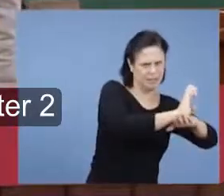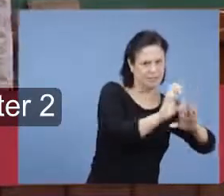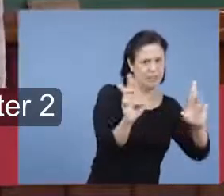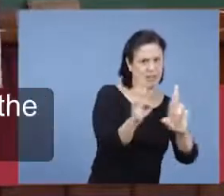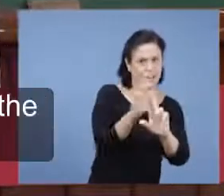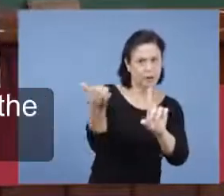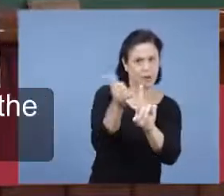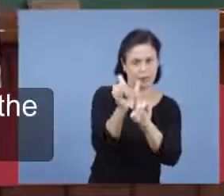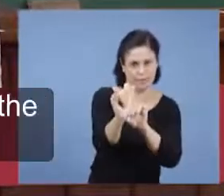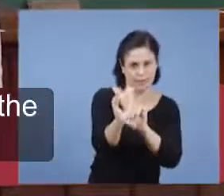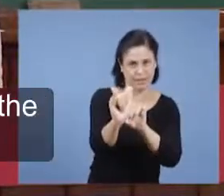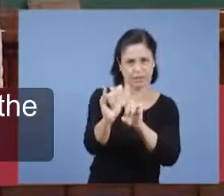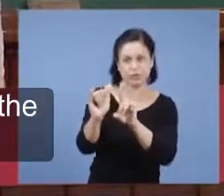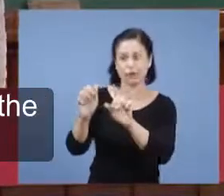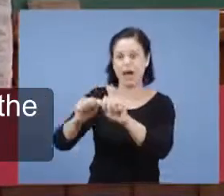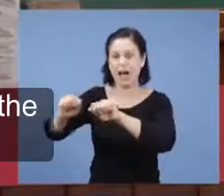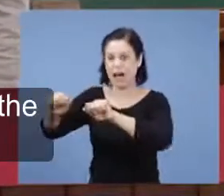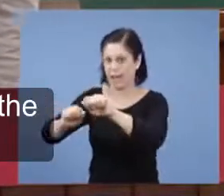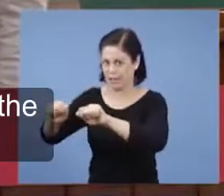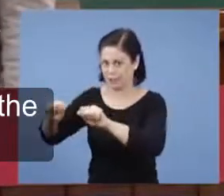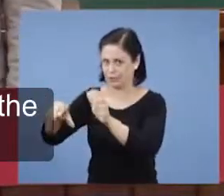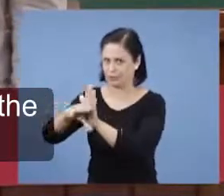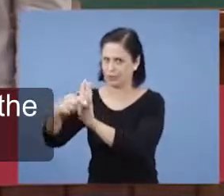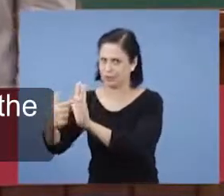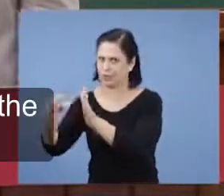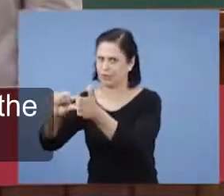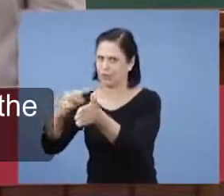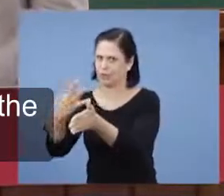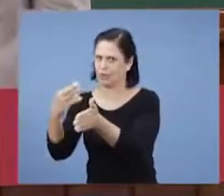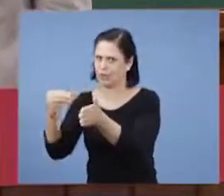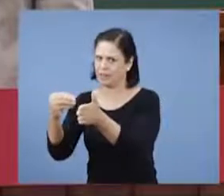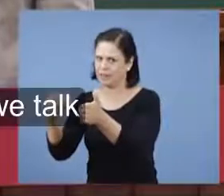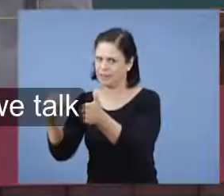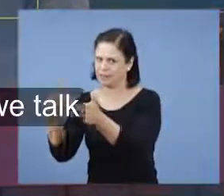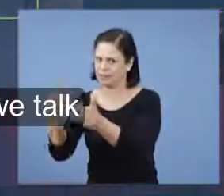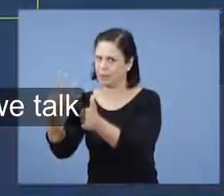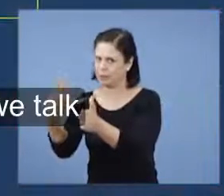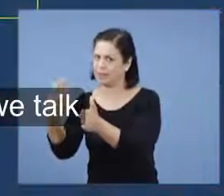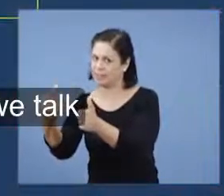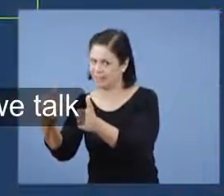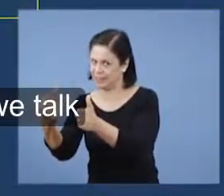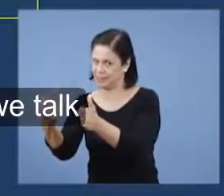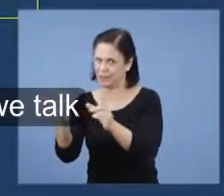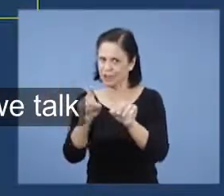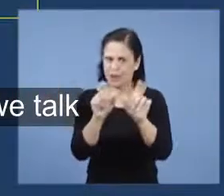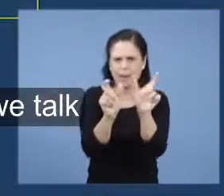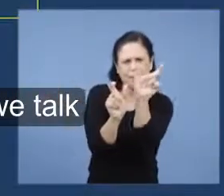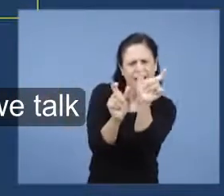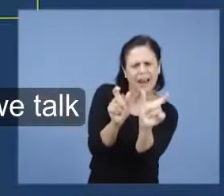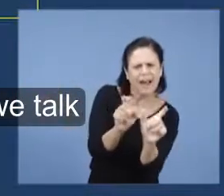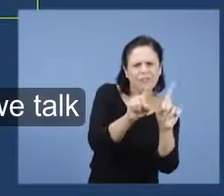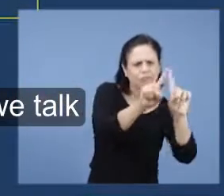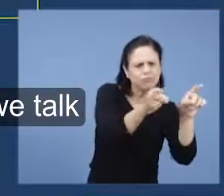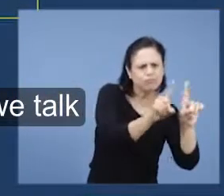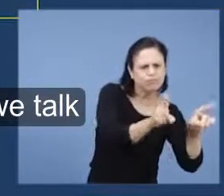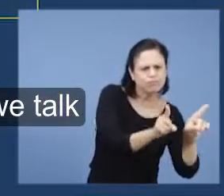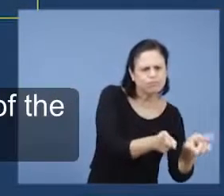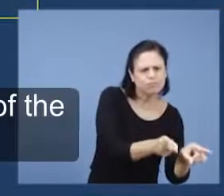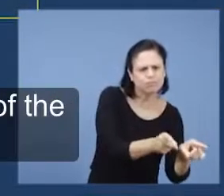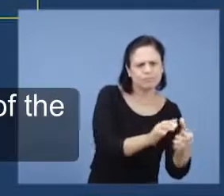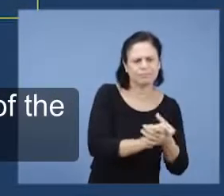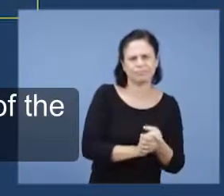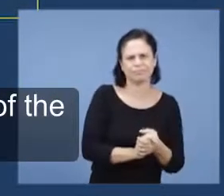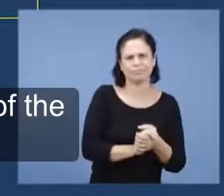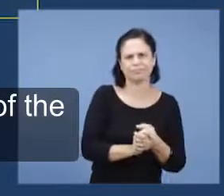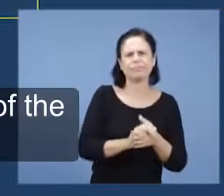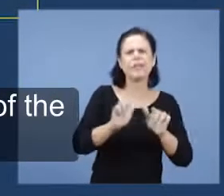capítulo 2, versos 40 a 47 do livro de Atos do Apóstolo. Então, o gabarito, a resposta é o seguinte, quando nós falamos